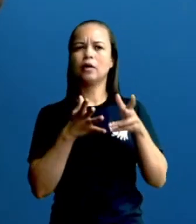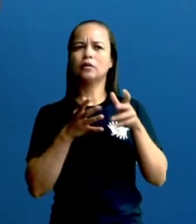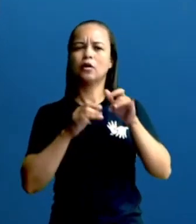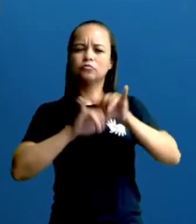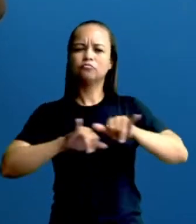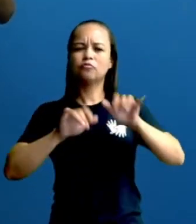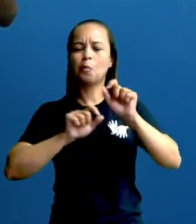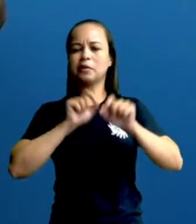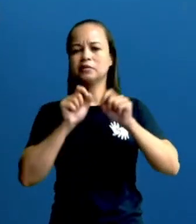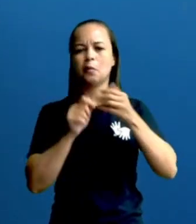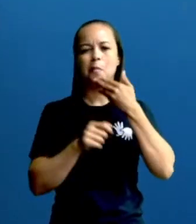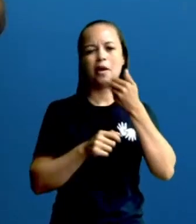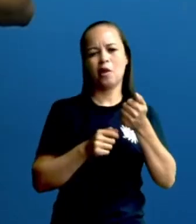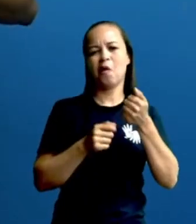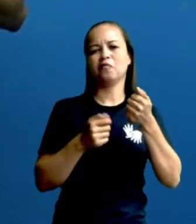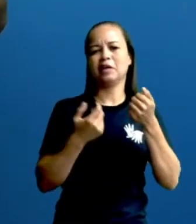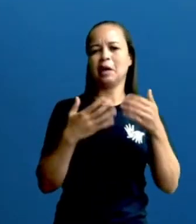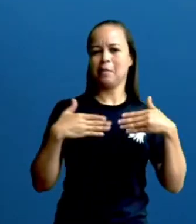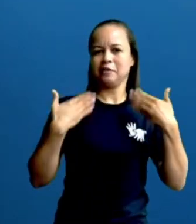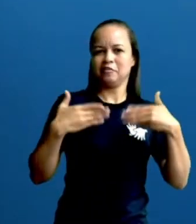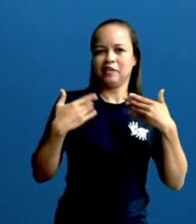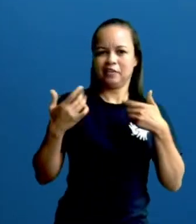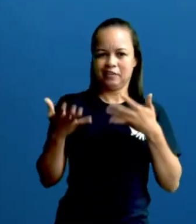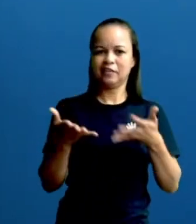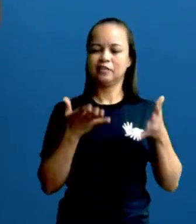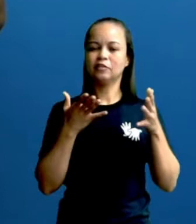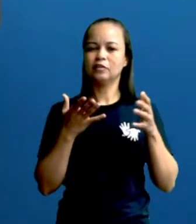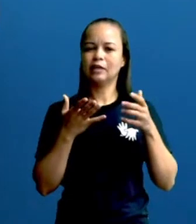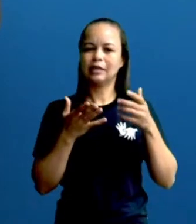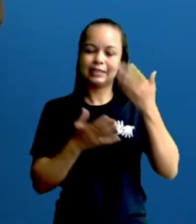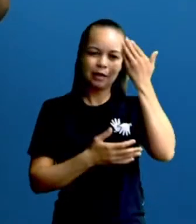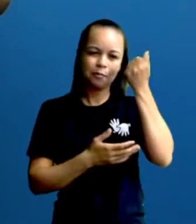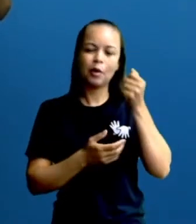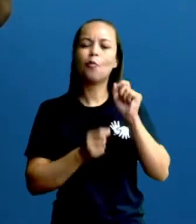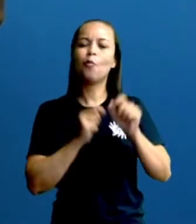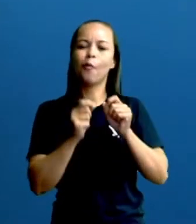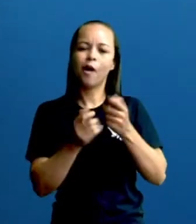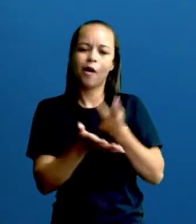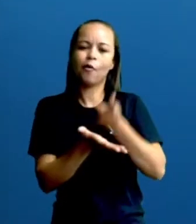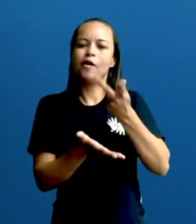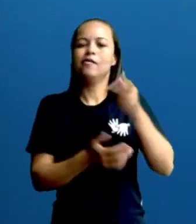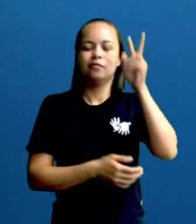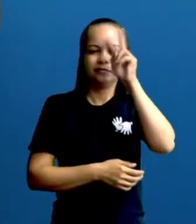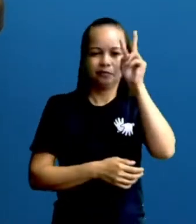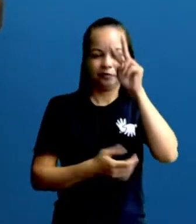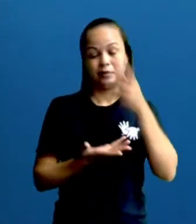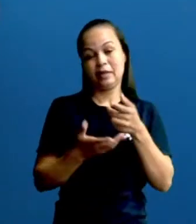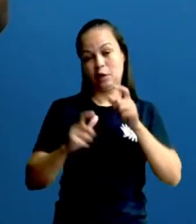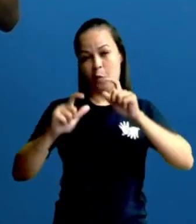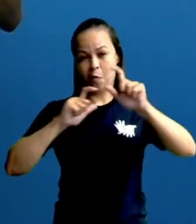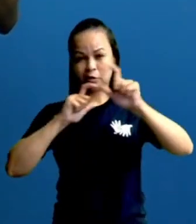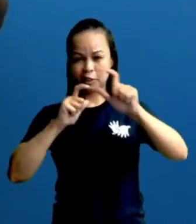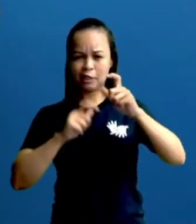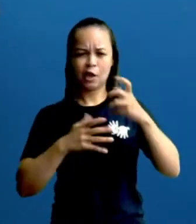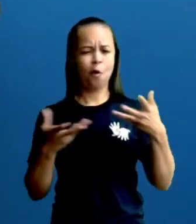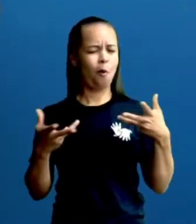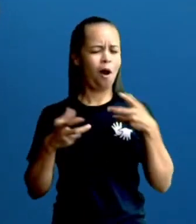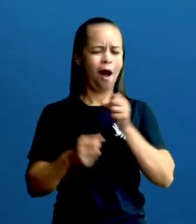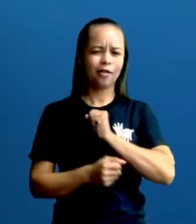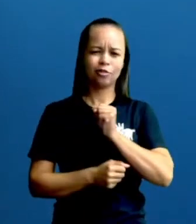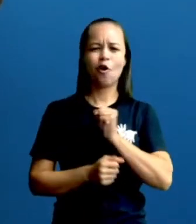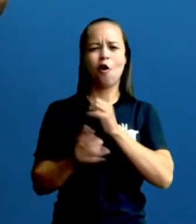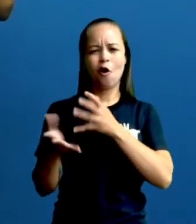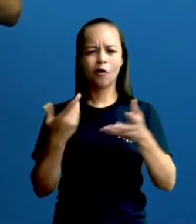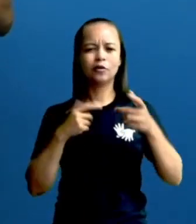melhor e até fica mais divertido, a gente quer saber o que é que acontece na história. Então, eu adoro tirinhas, eu adoro ler histórias em